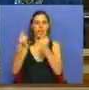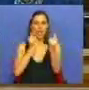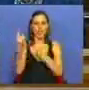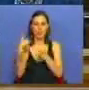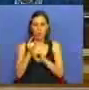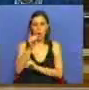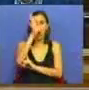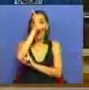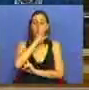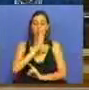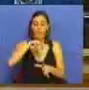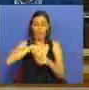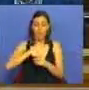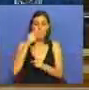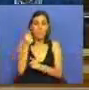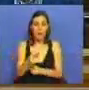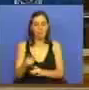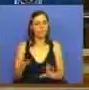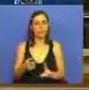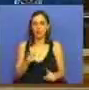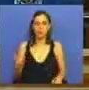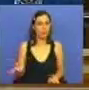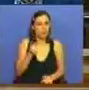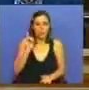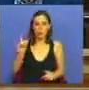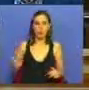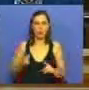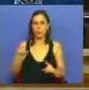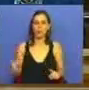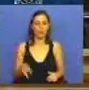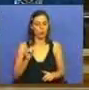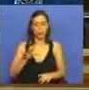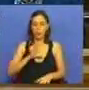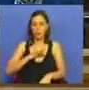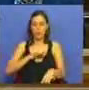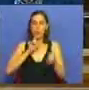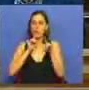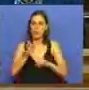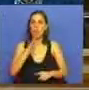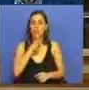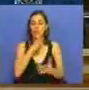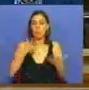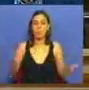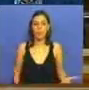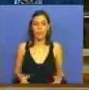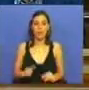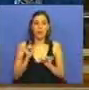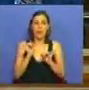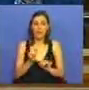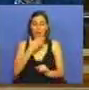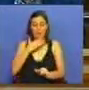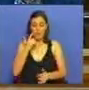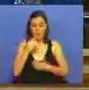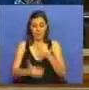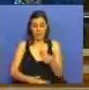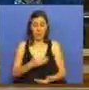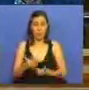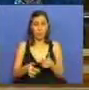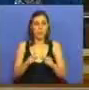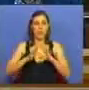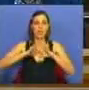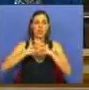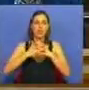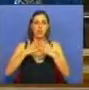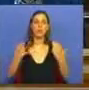governamentalizadas não servem, não servem, Srs. Deputados. A sua viabilidade desta